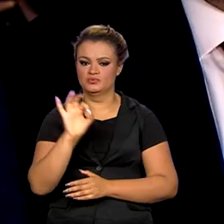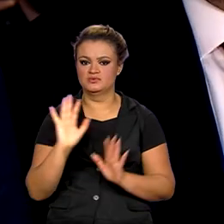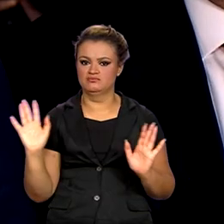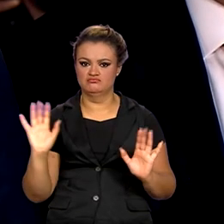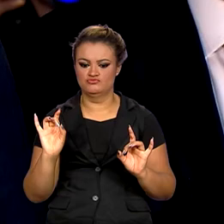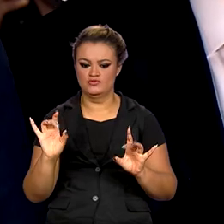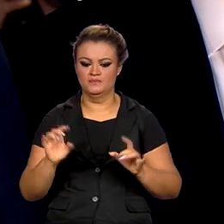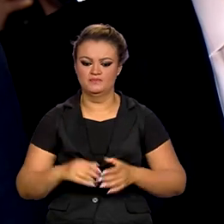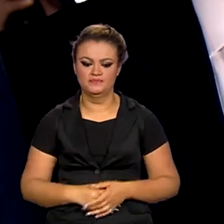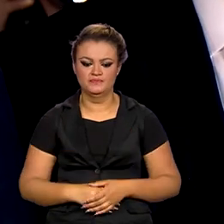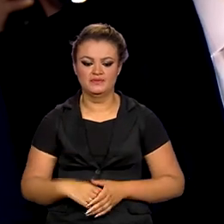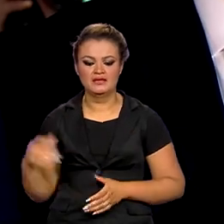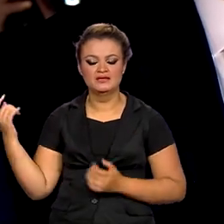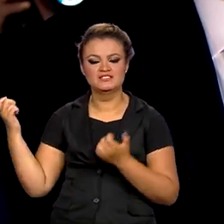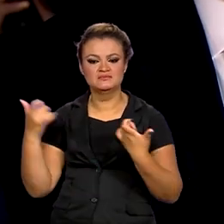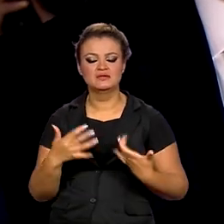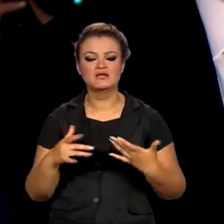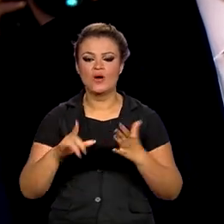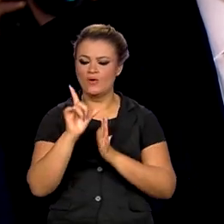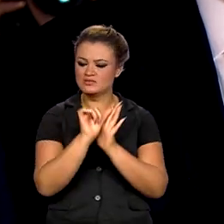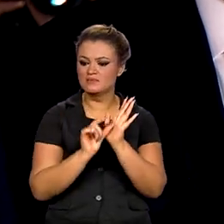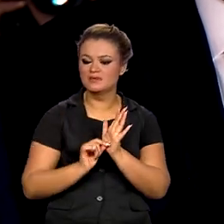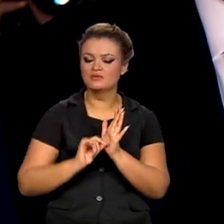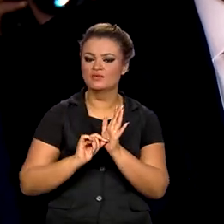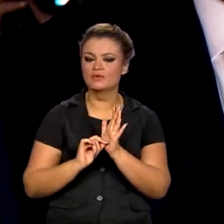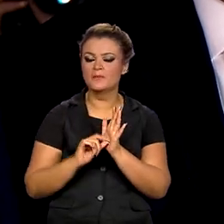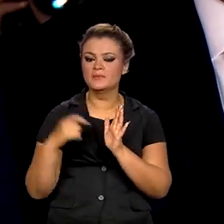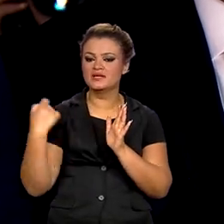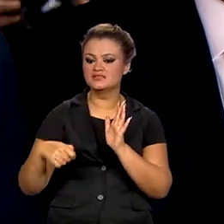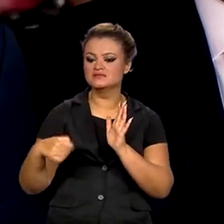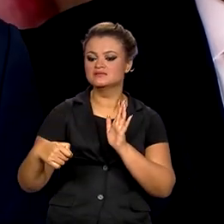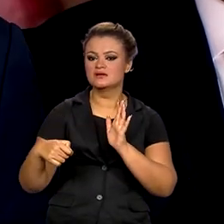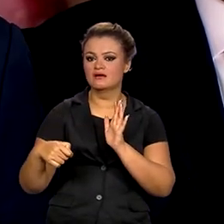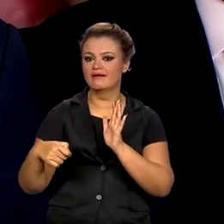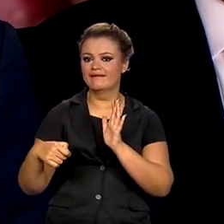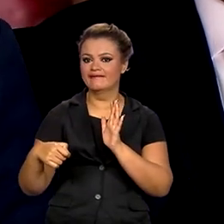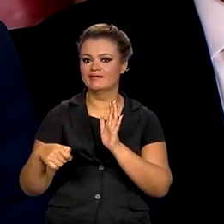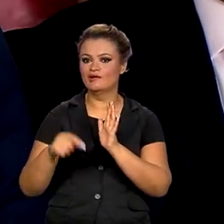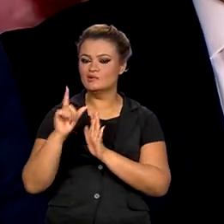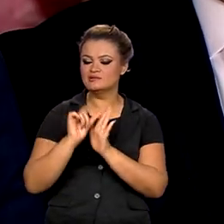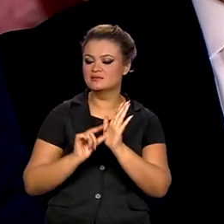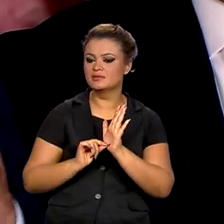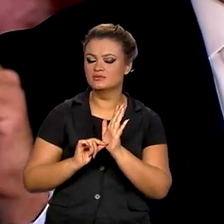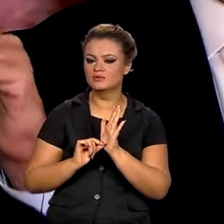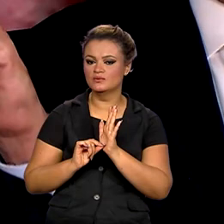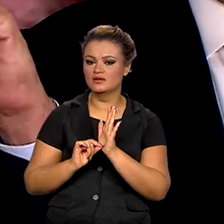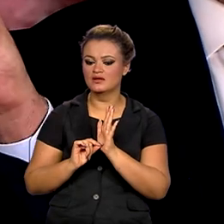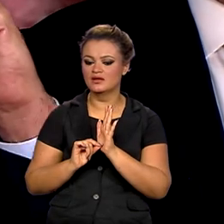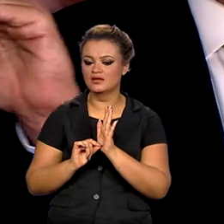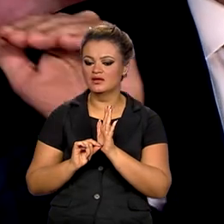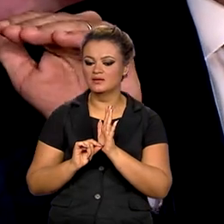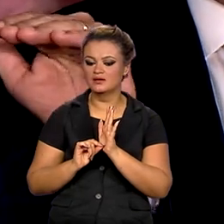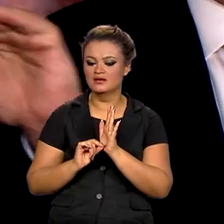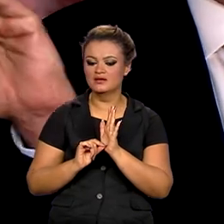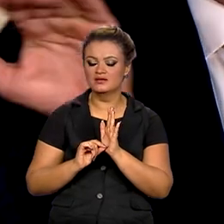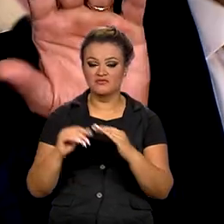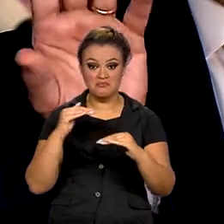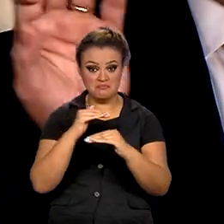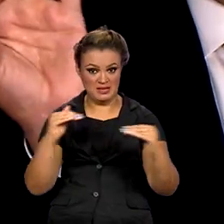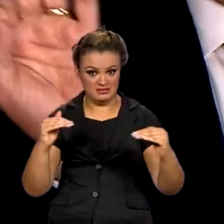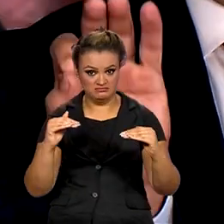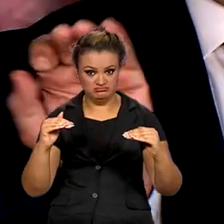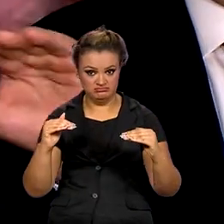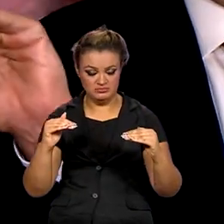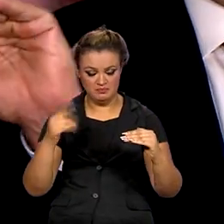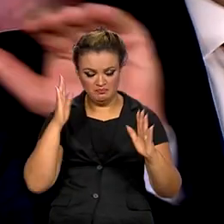ao ano. Nós temos que ter um orçamento que seja um orçamento fixado